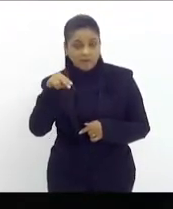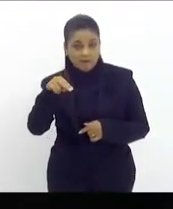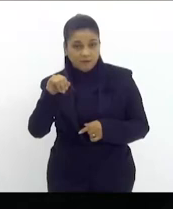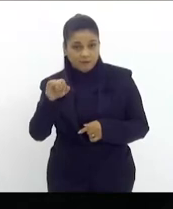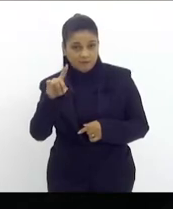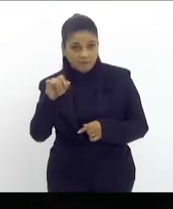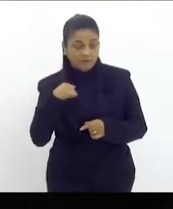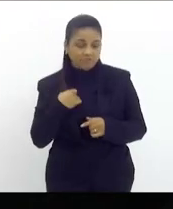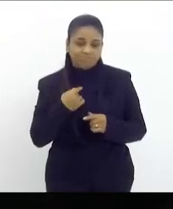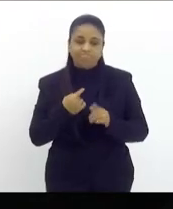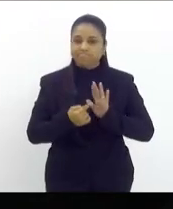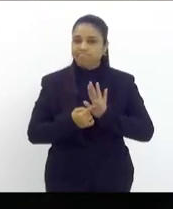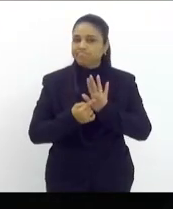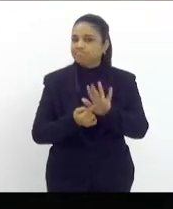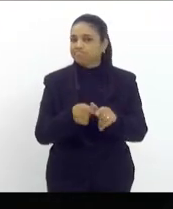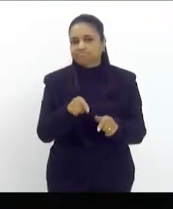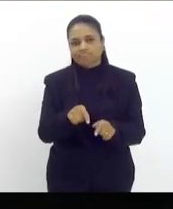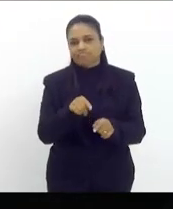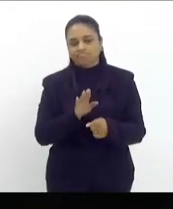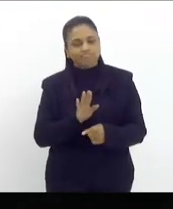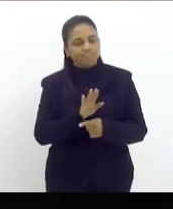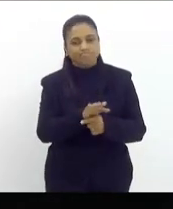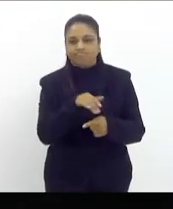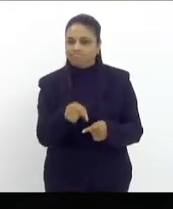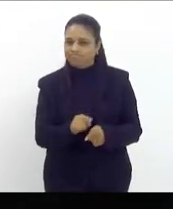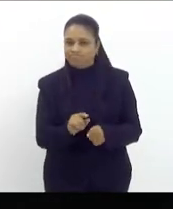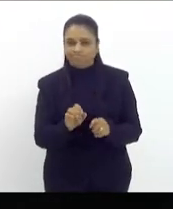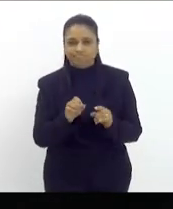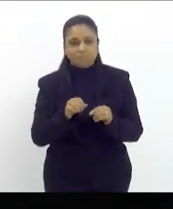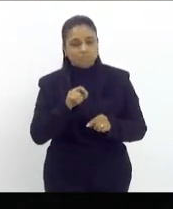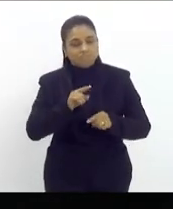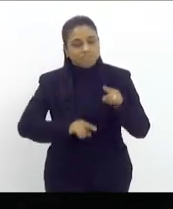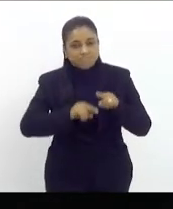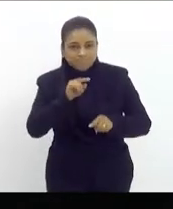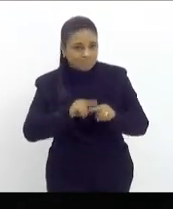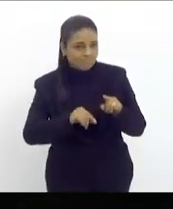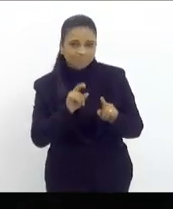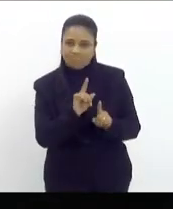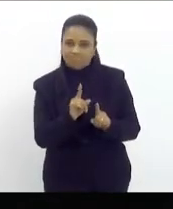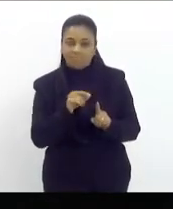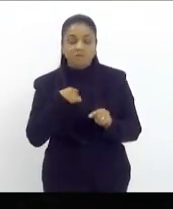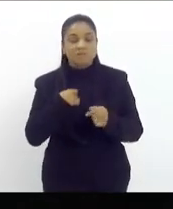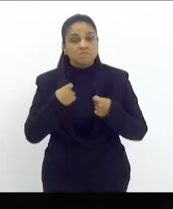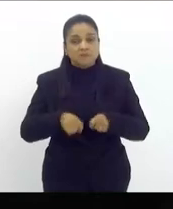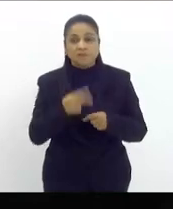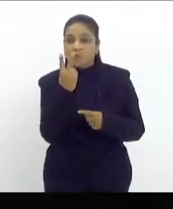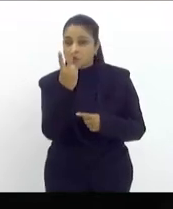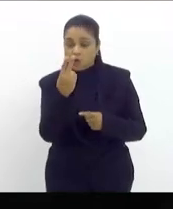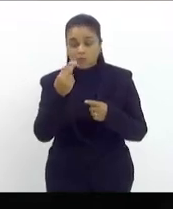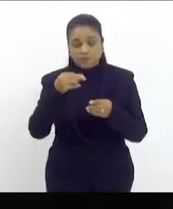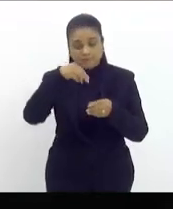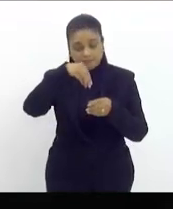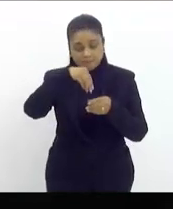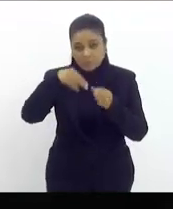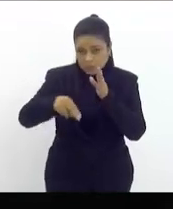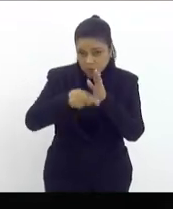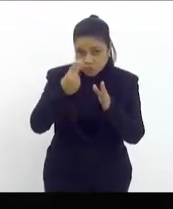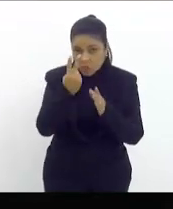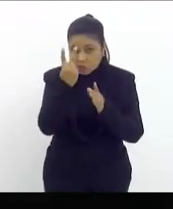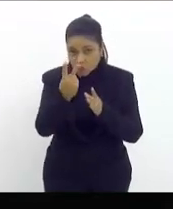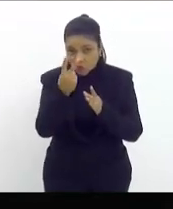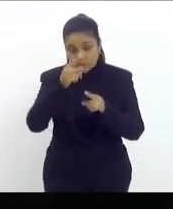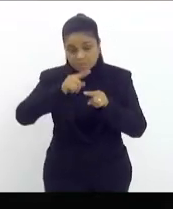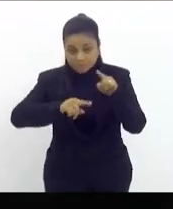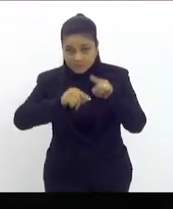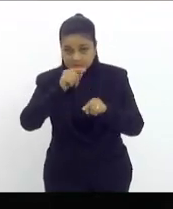era a implementação de dois dispositivos nessa mulher e que disseram